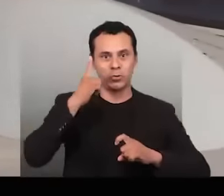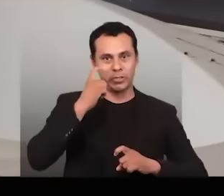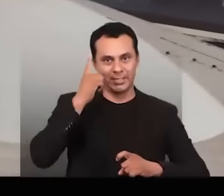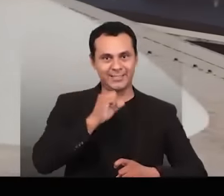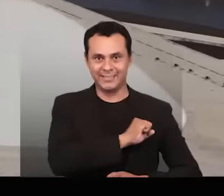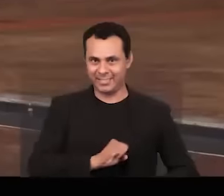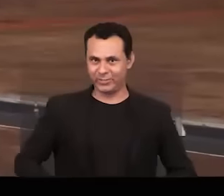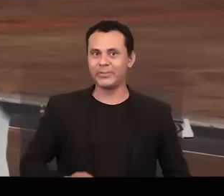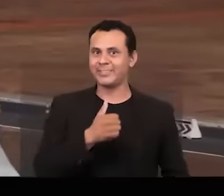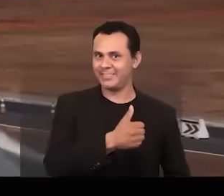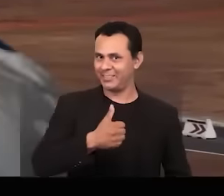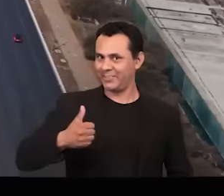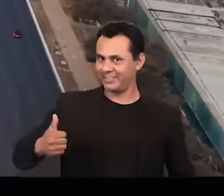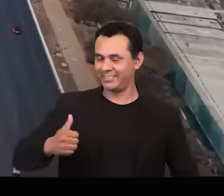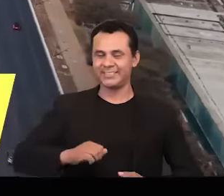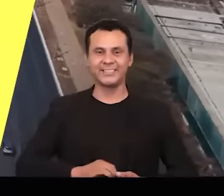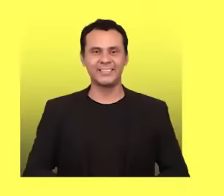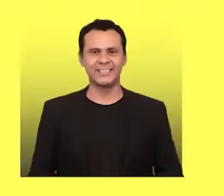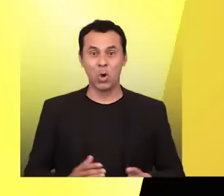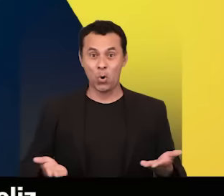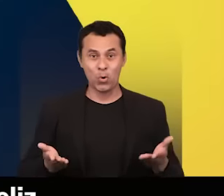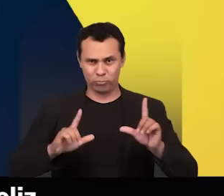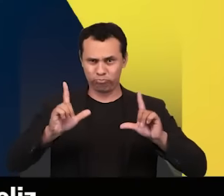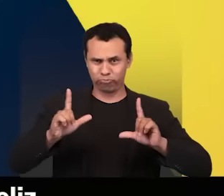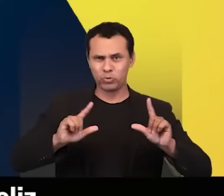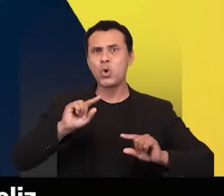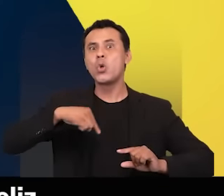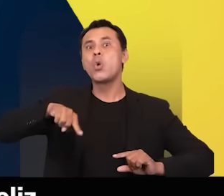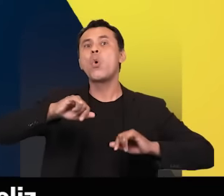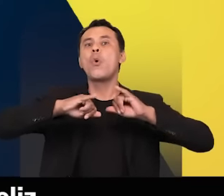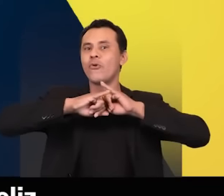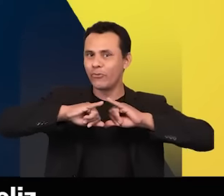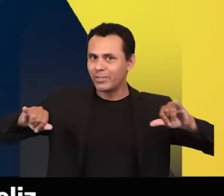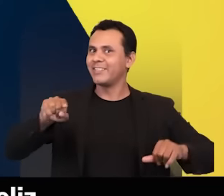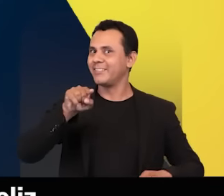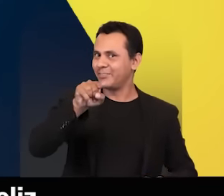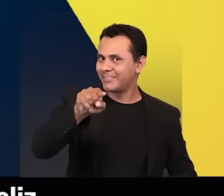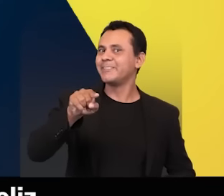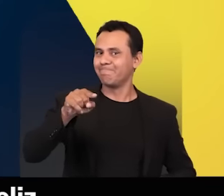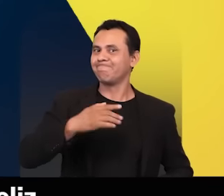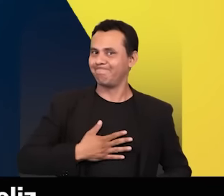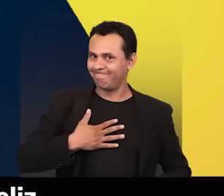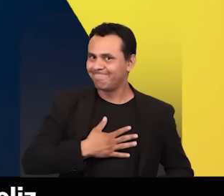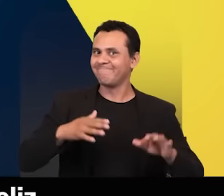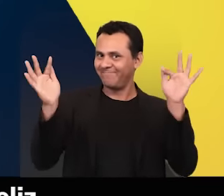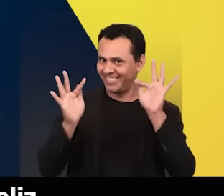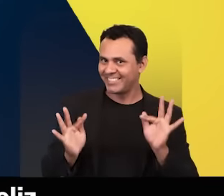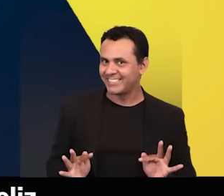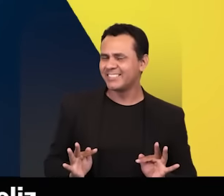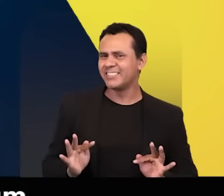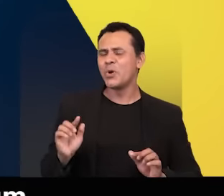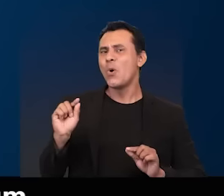Doutor Irã Senador 111 No programa de hoje vamos dar a notícia que você certamente ficará